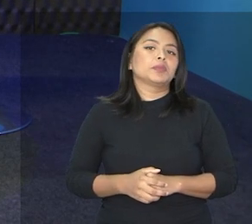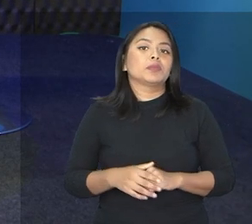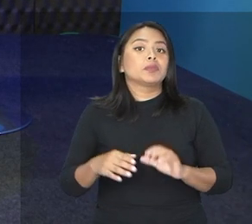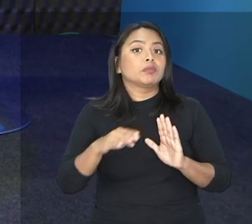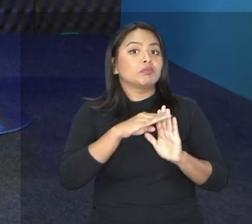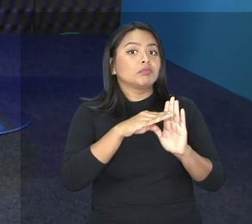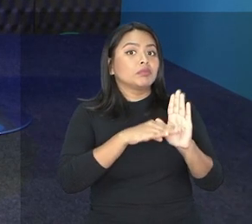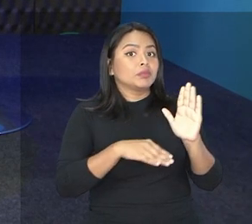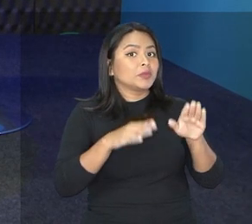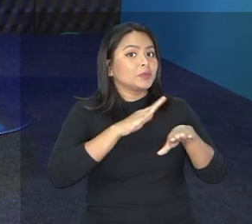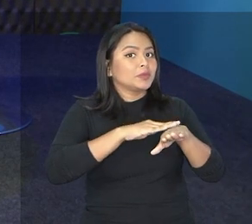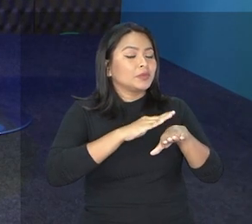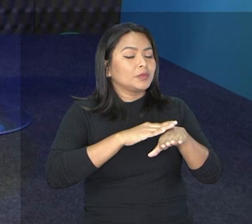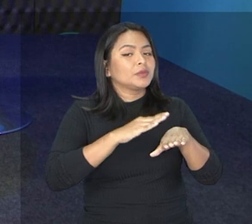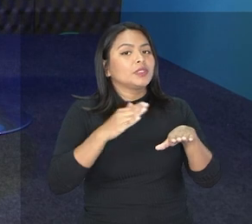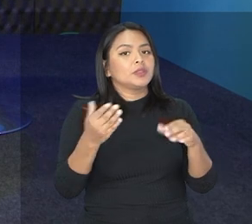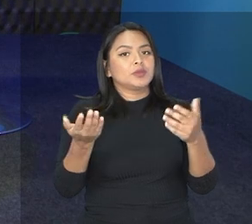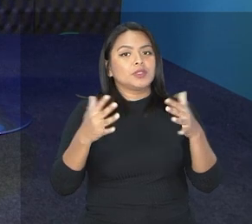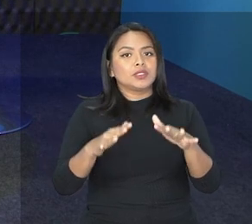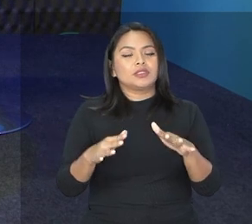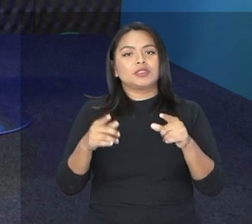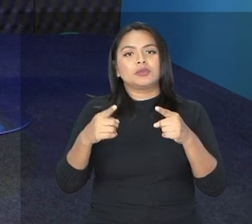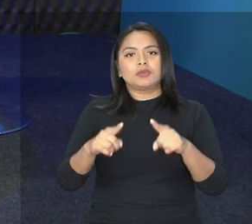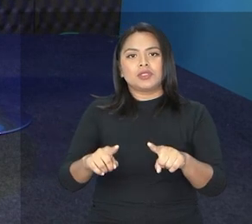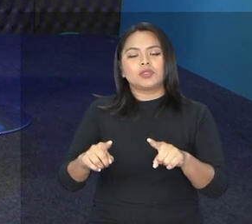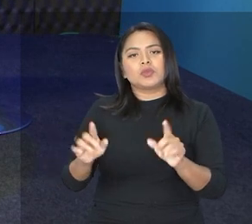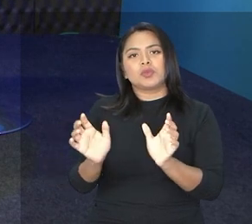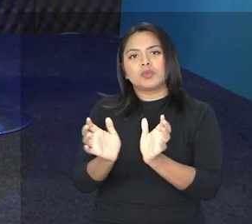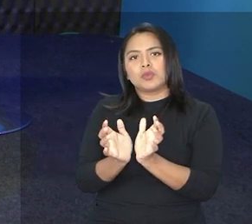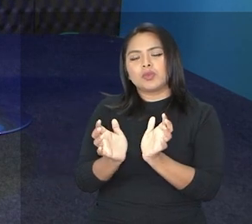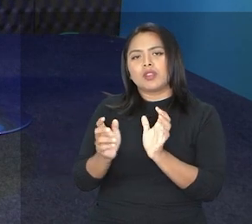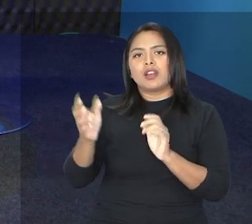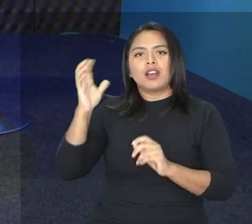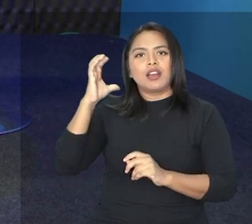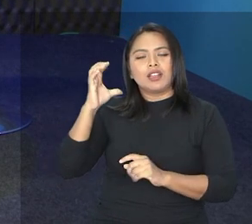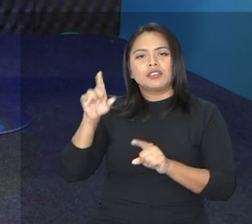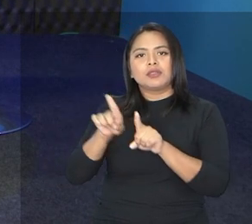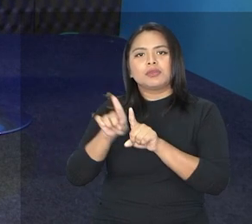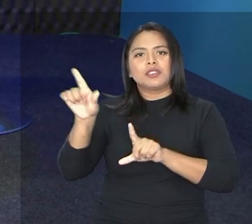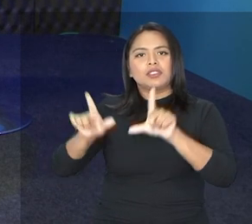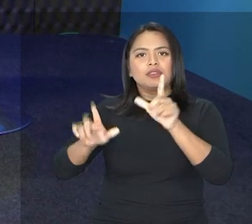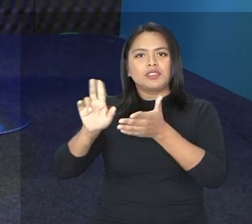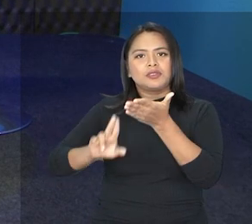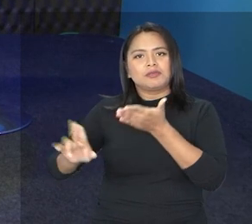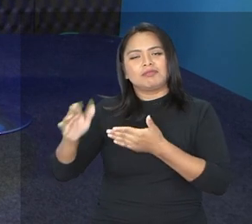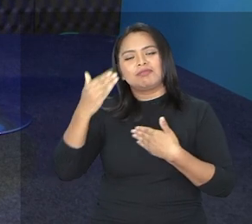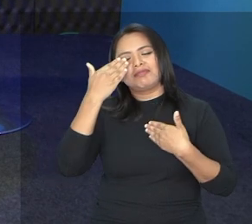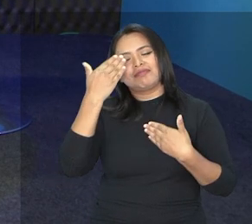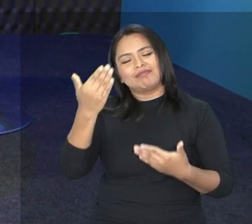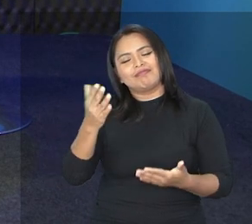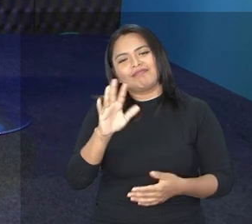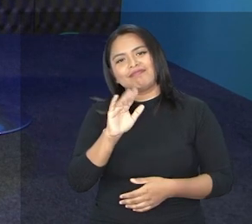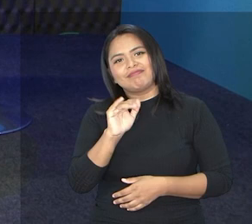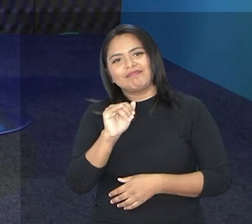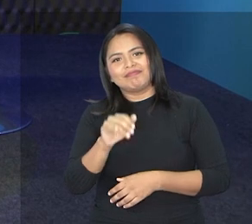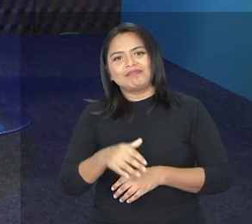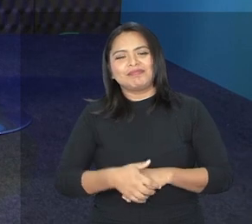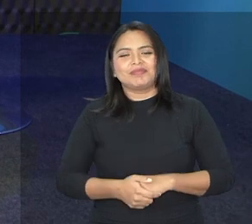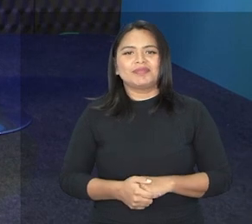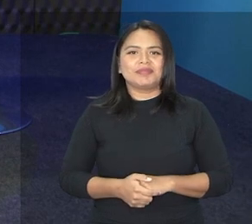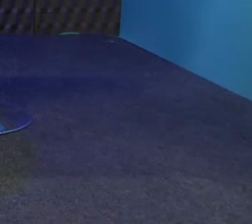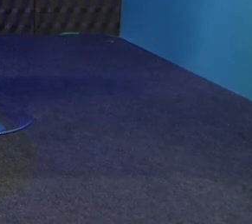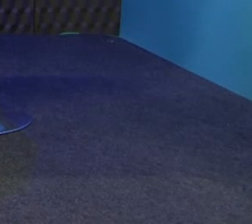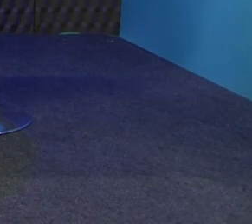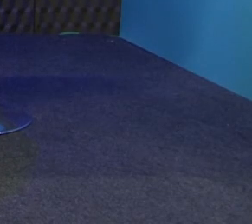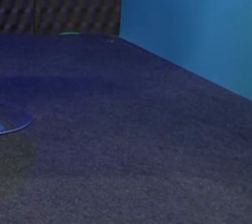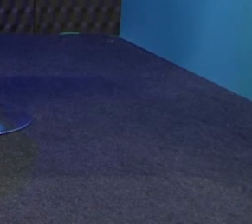E esse foi o Momento Inclusão, transmitido pela equipe da Rádio e TV Universitária. Obrigada pela sua audiência, até o nosso próximo encontro.